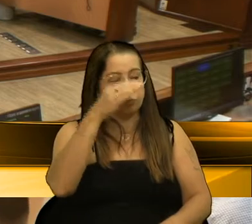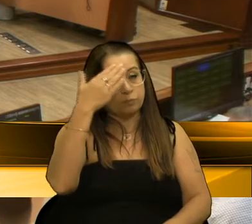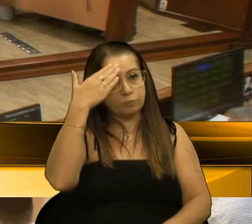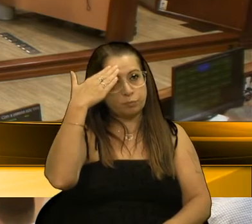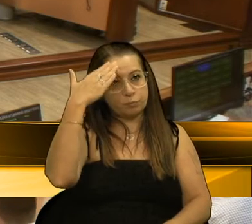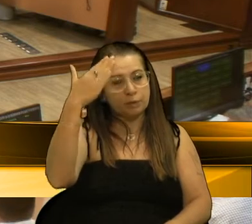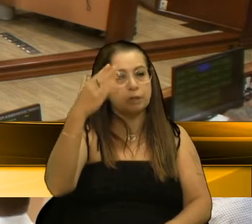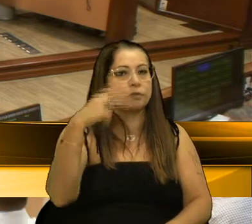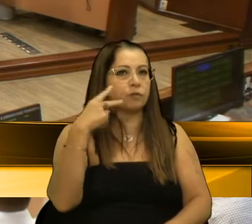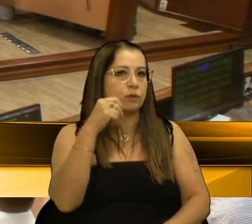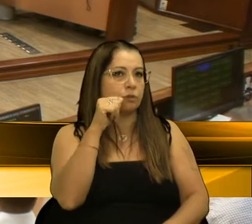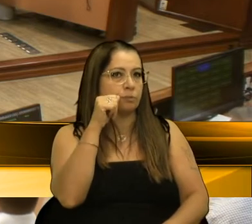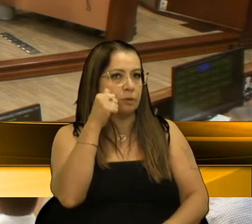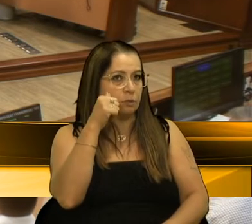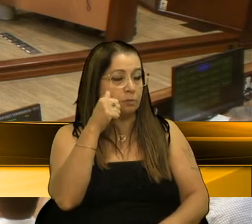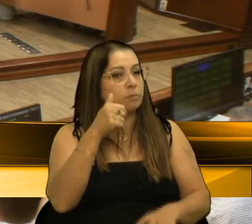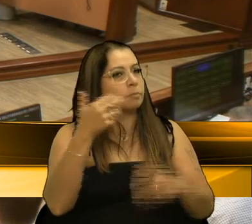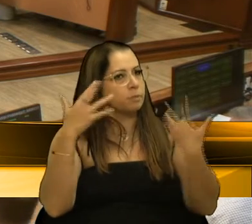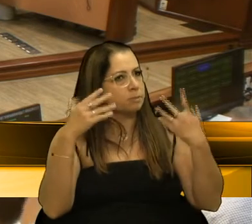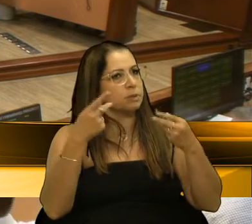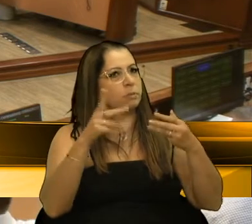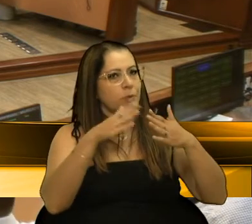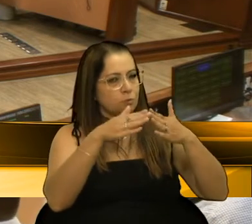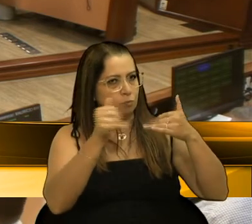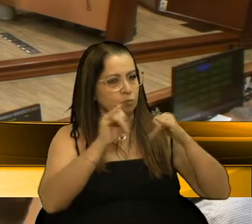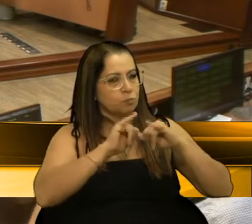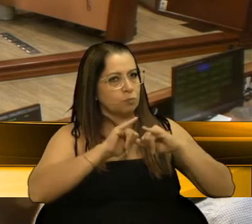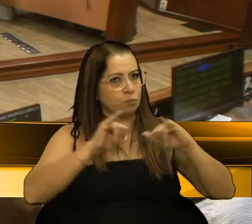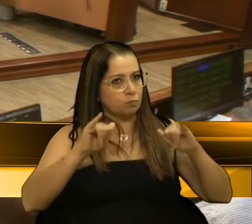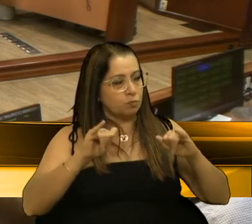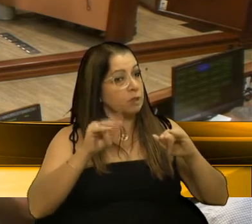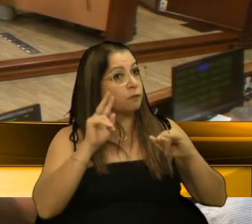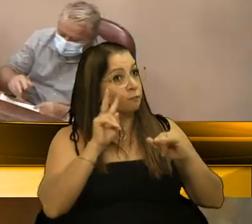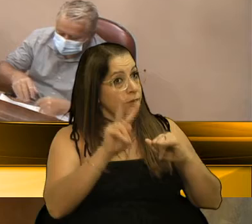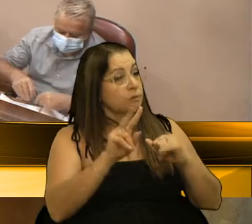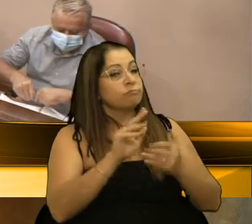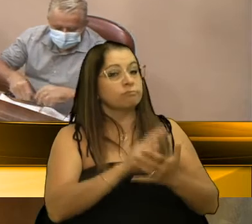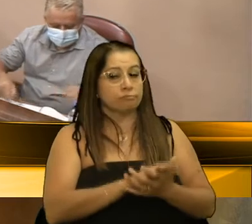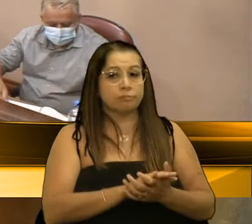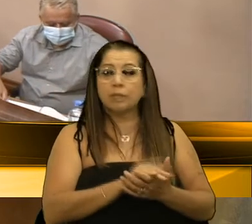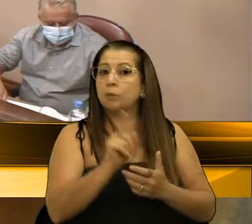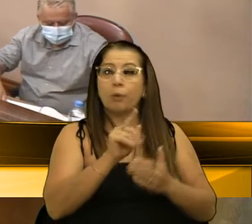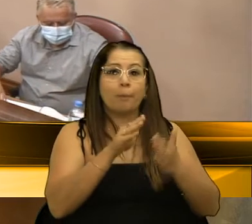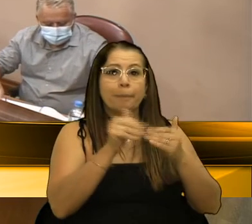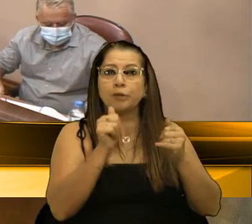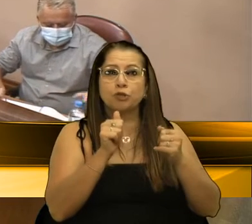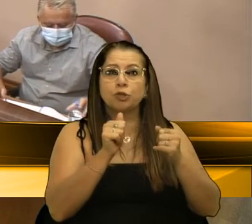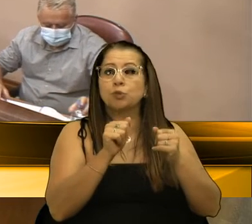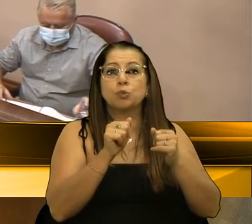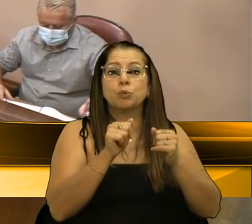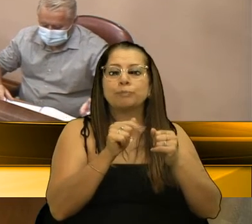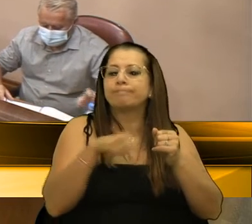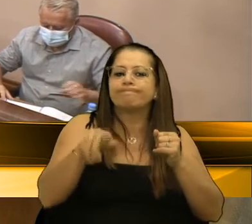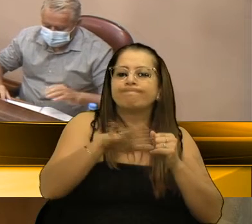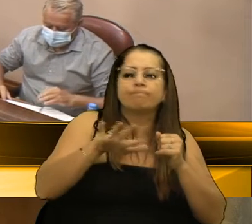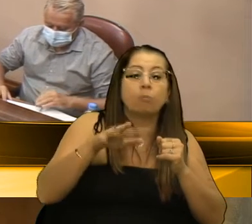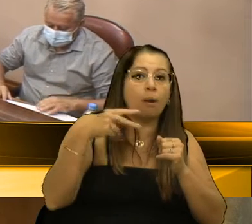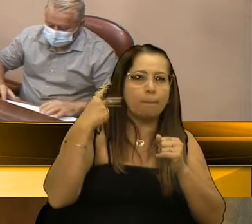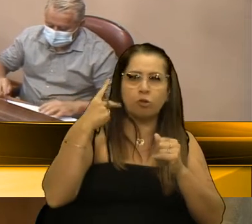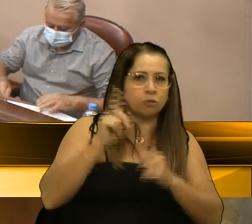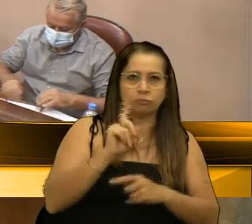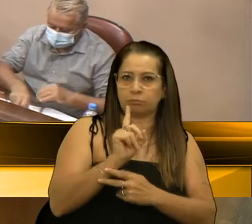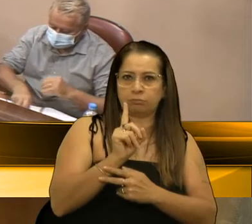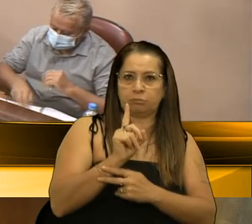vereador Marcon. Parabéns pelo seu pedido de informação. E vejo ele que não é um pedido político. É um pedido